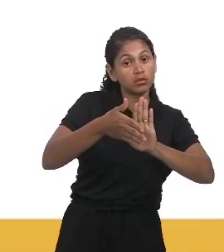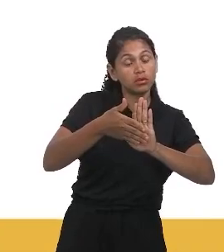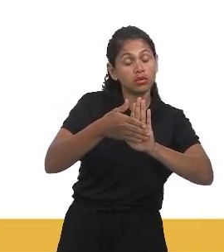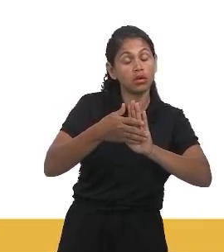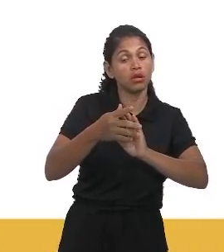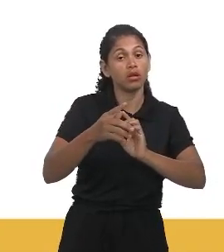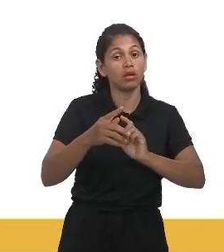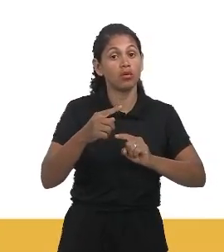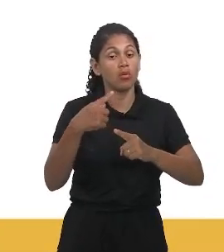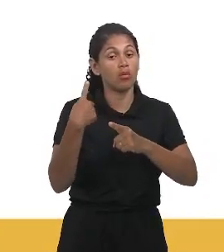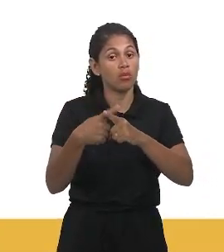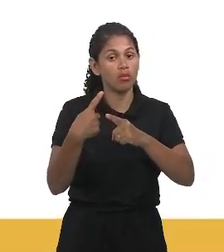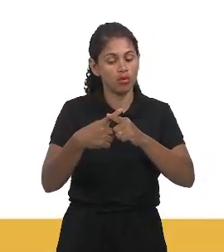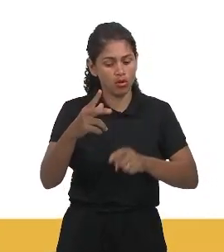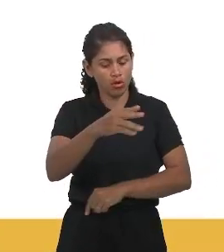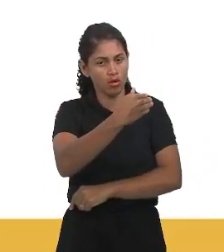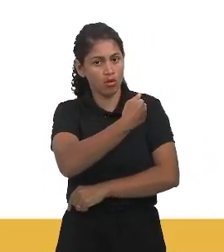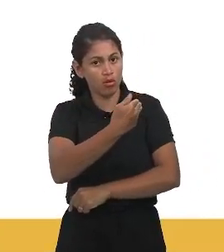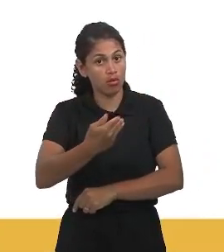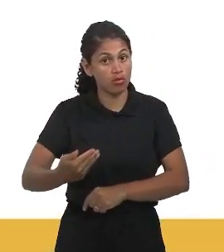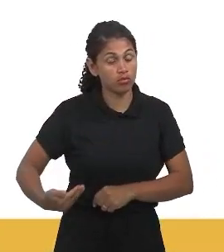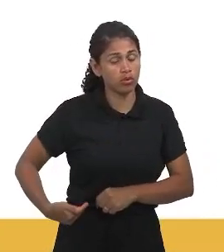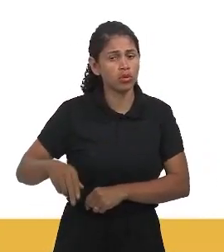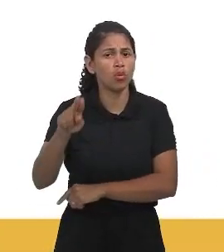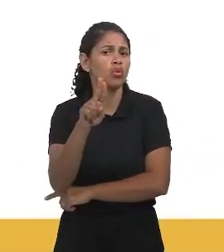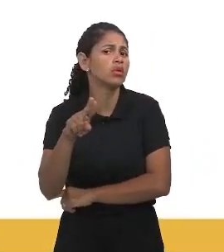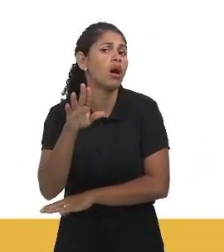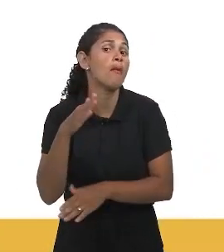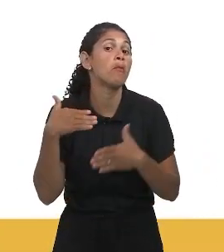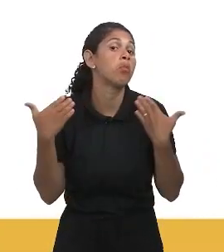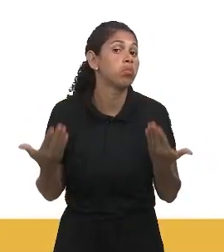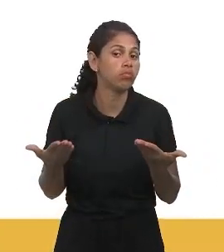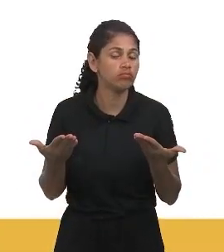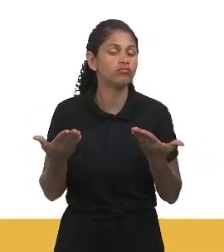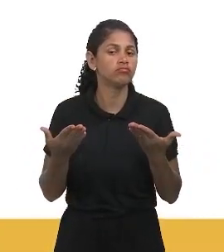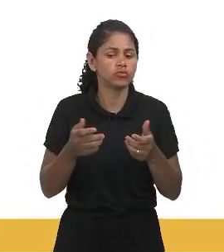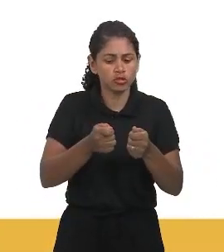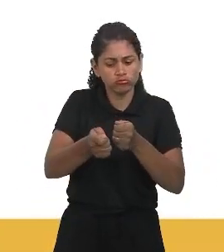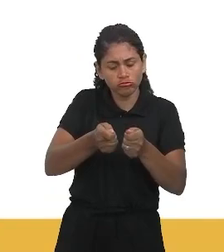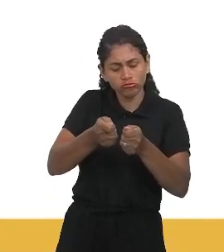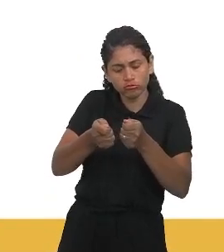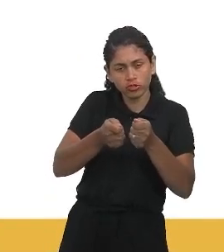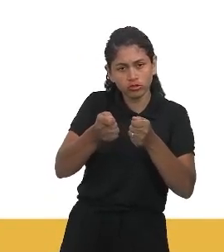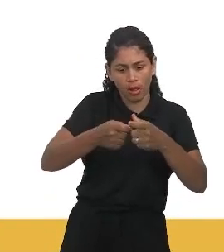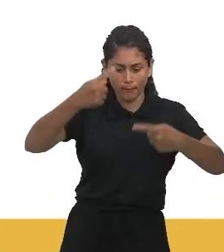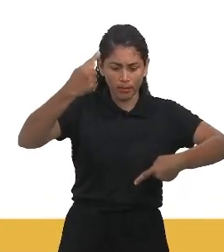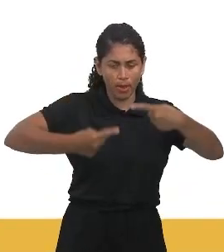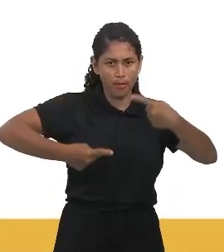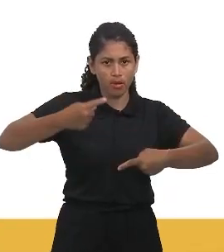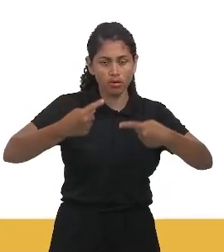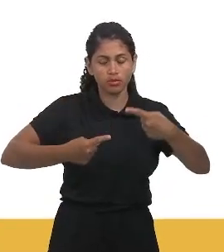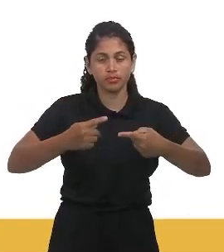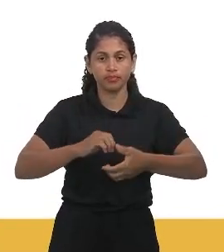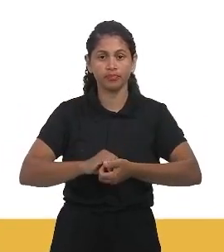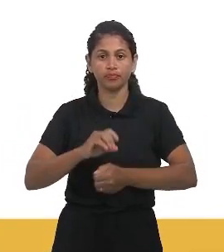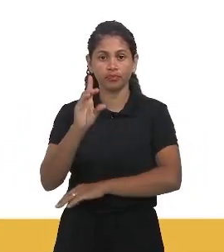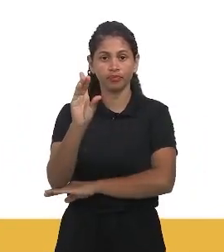governo pretendia utilizá-los para, letra A, controlar as tensões políticas, letra B,